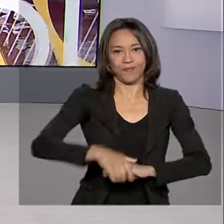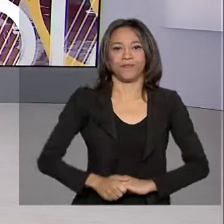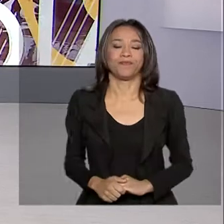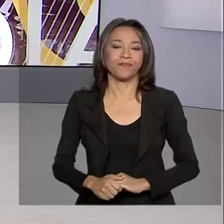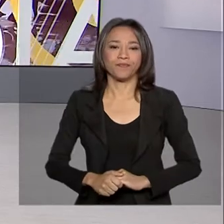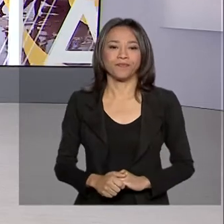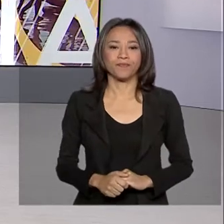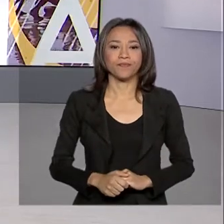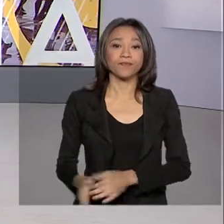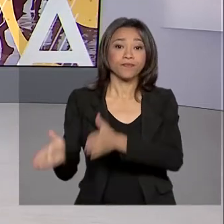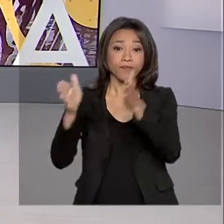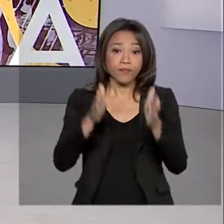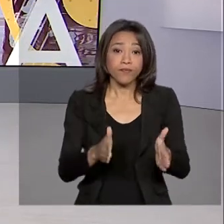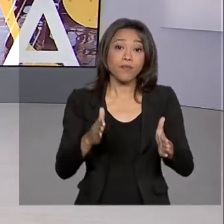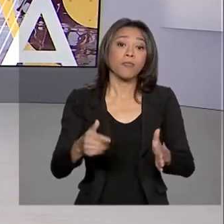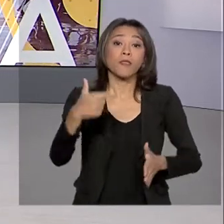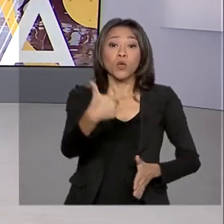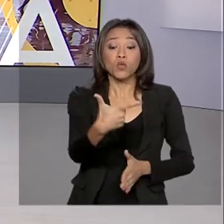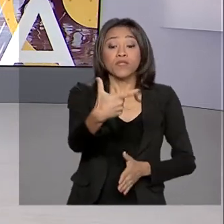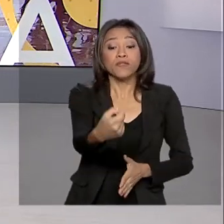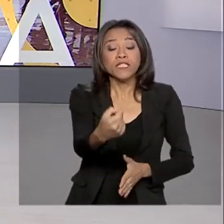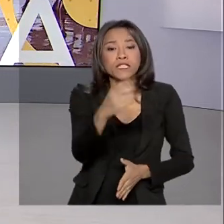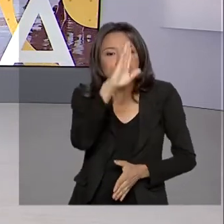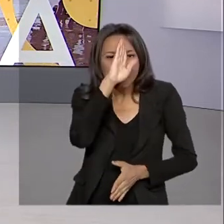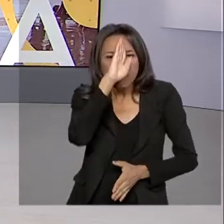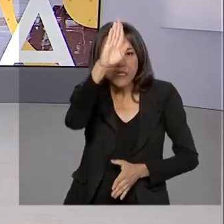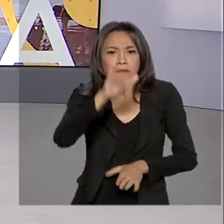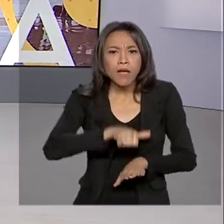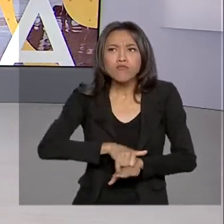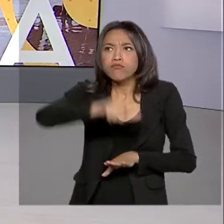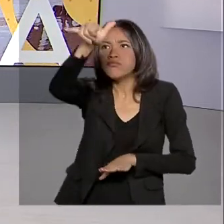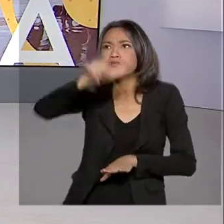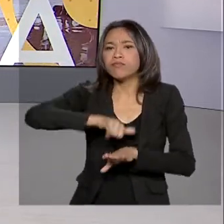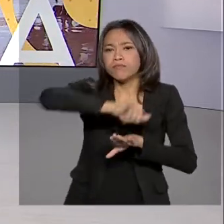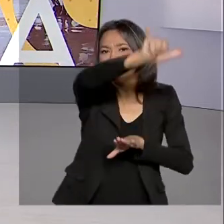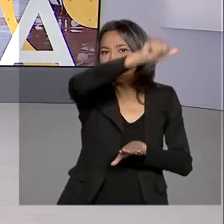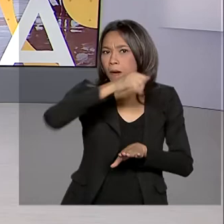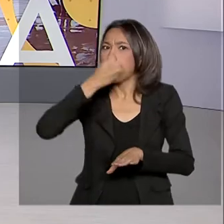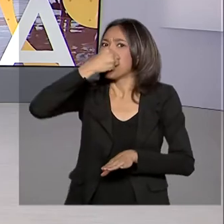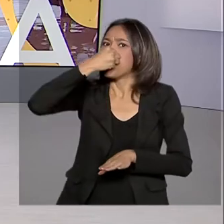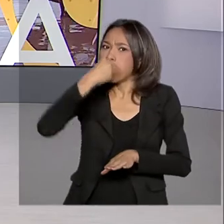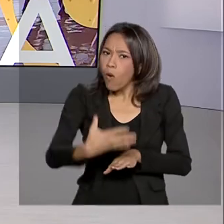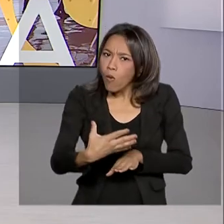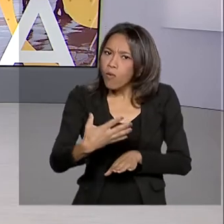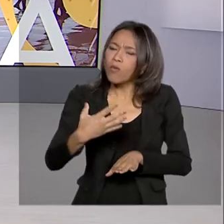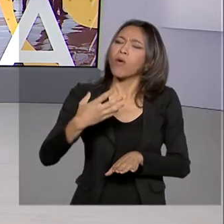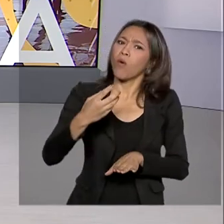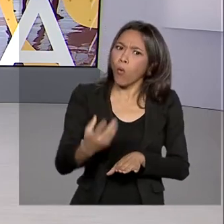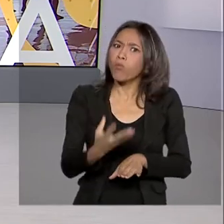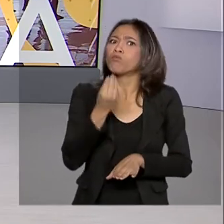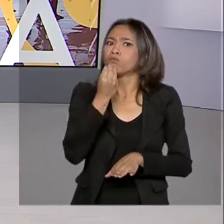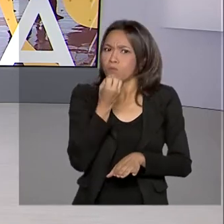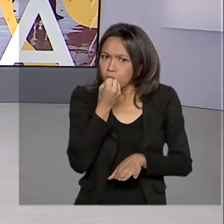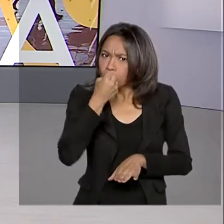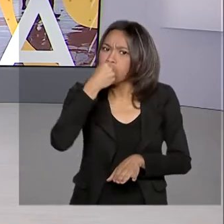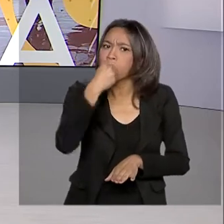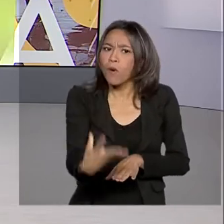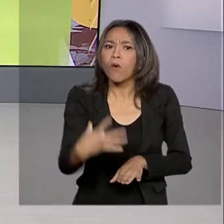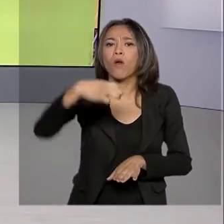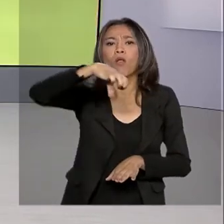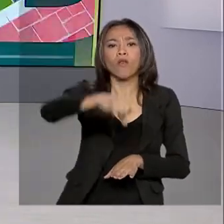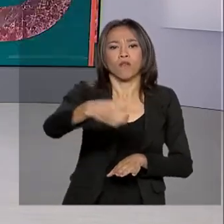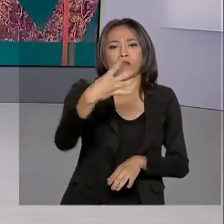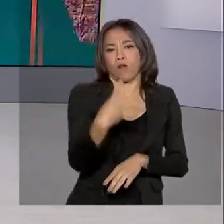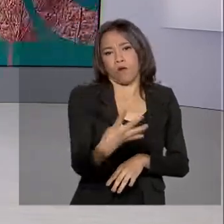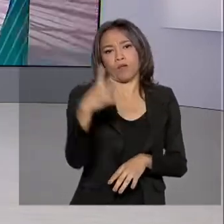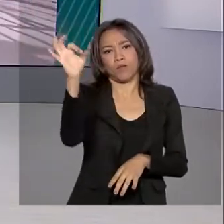Os 20 principais aeroportos brasileiros foram considerados bons ou muito bons por 94%